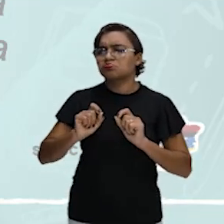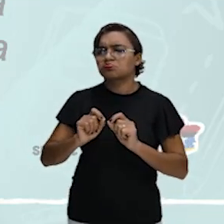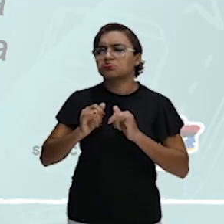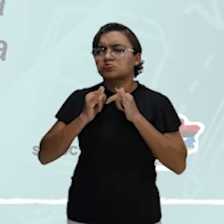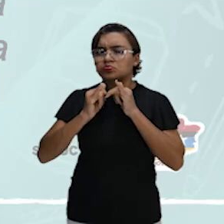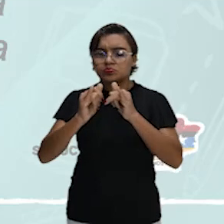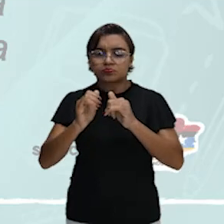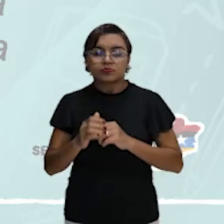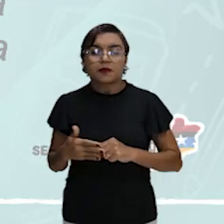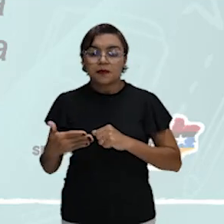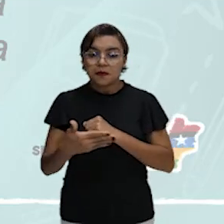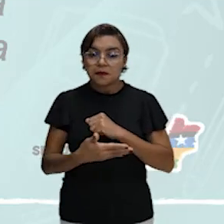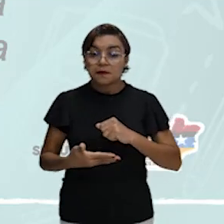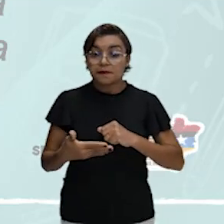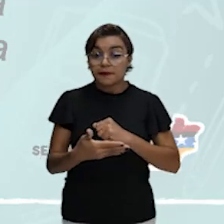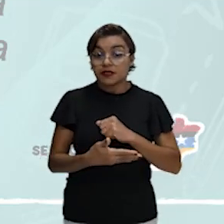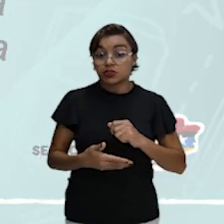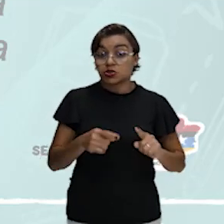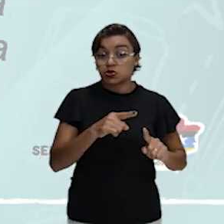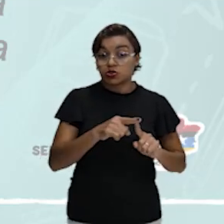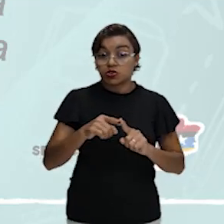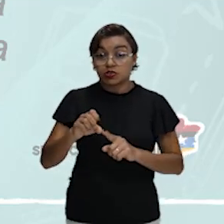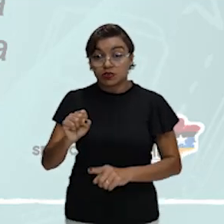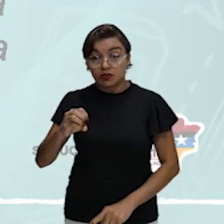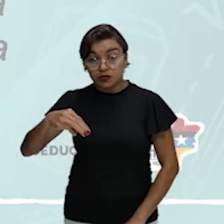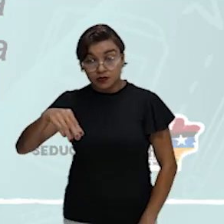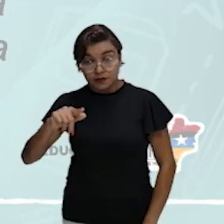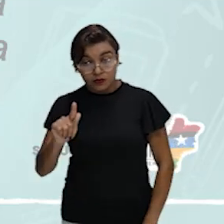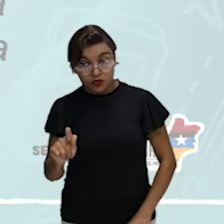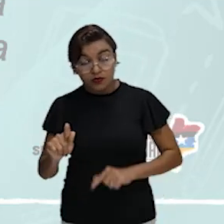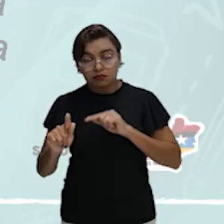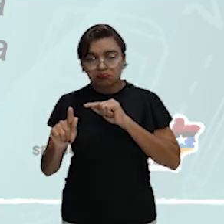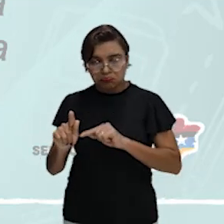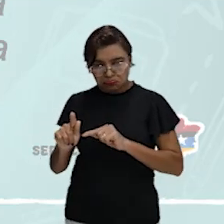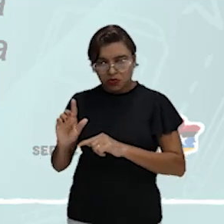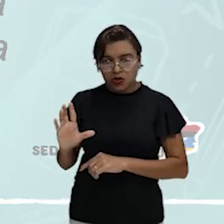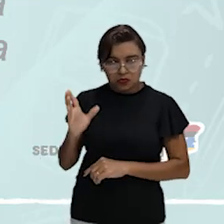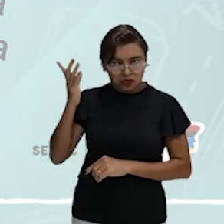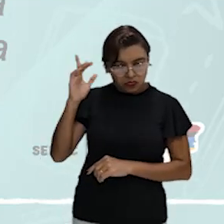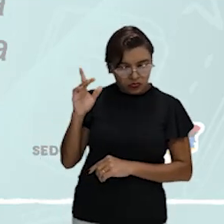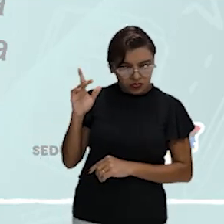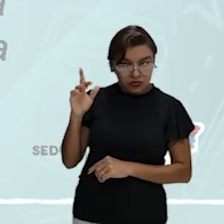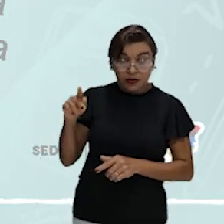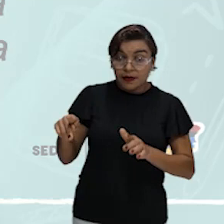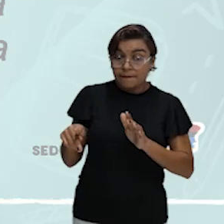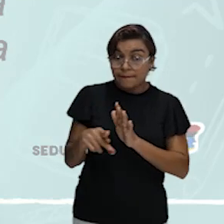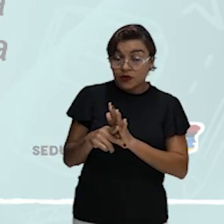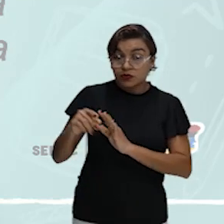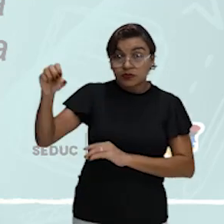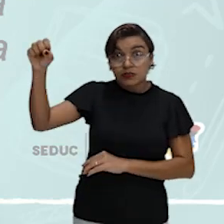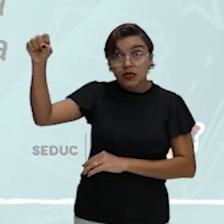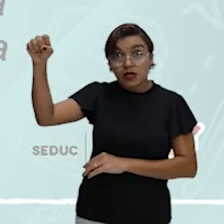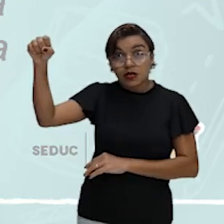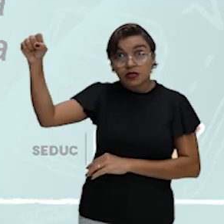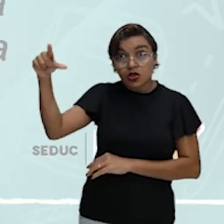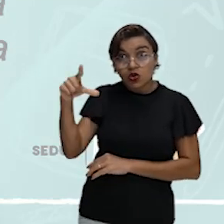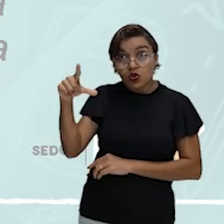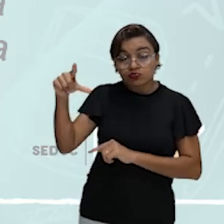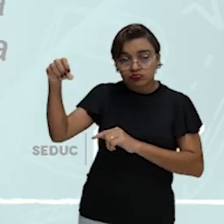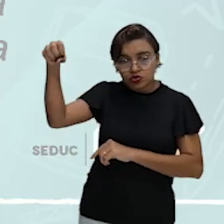Baseando-se no fato de que esse tipo de smog só ocorre na presença da luz solar,